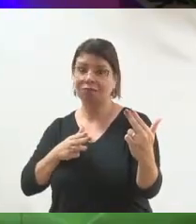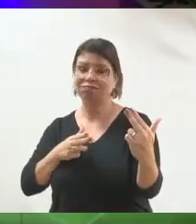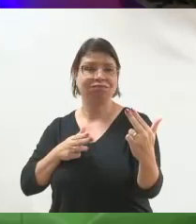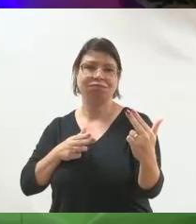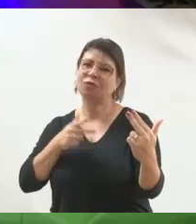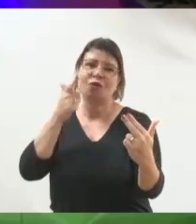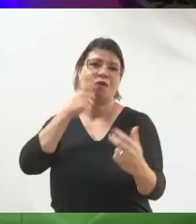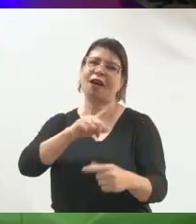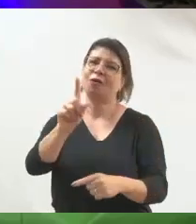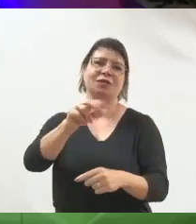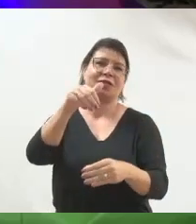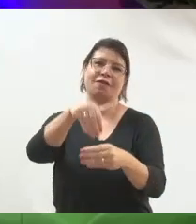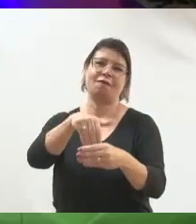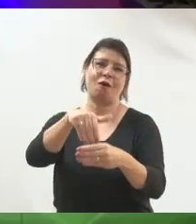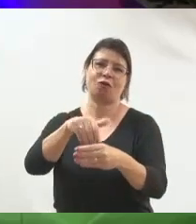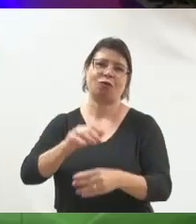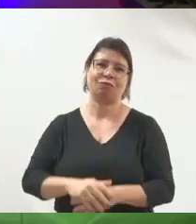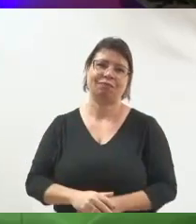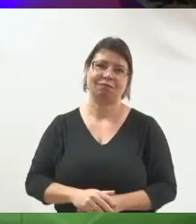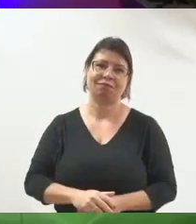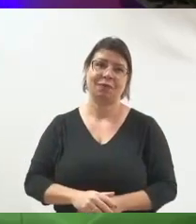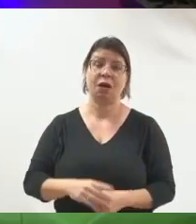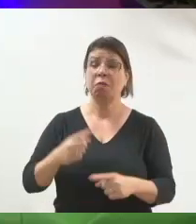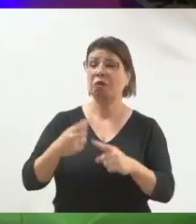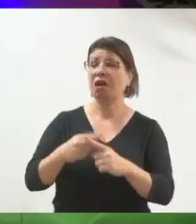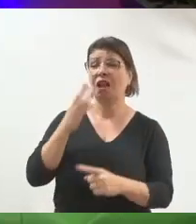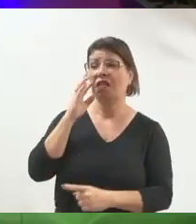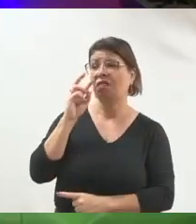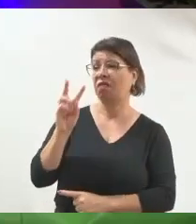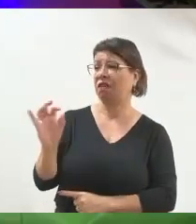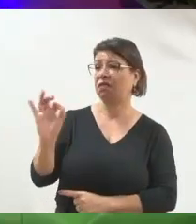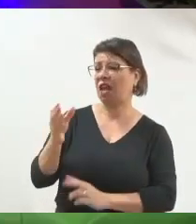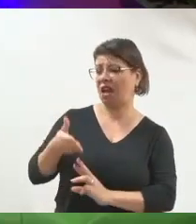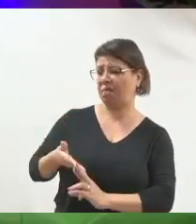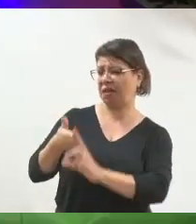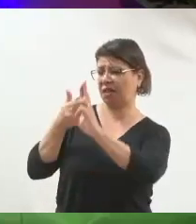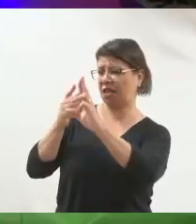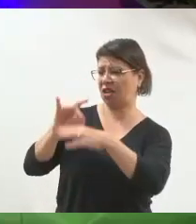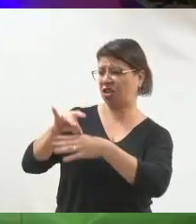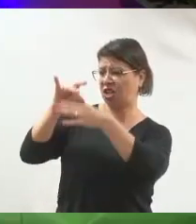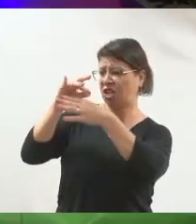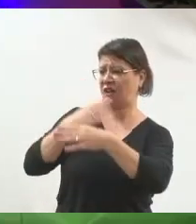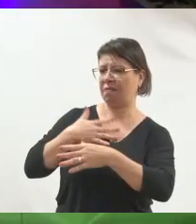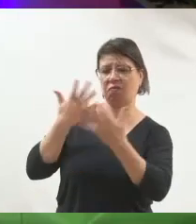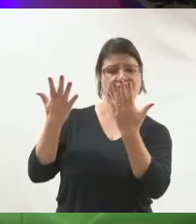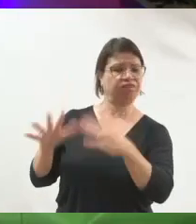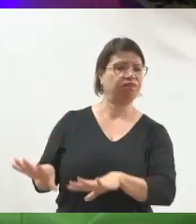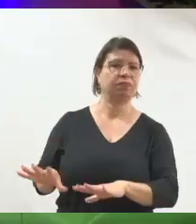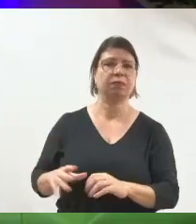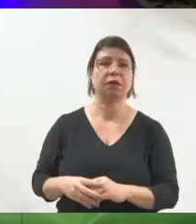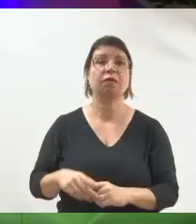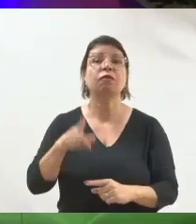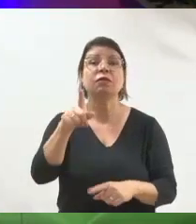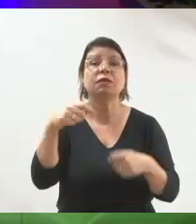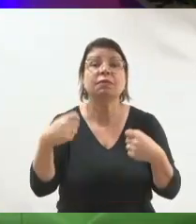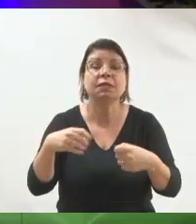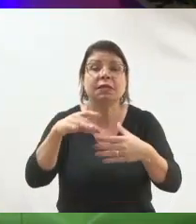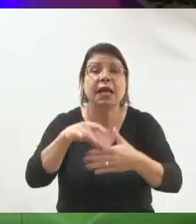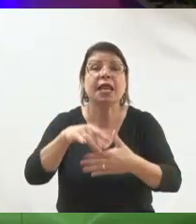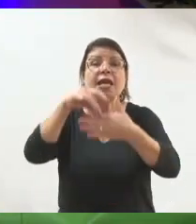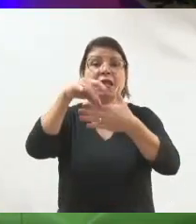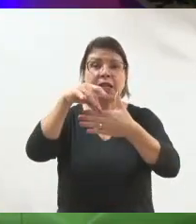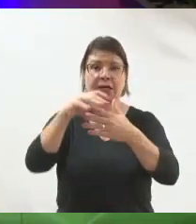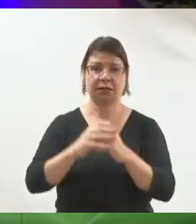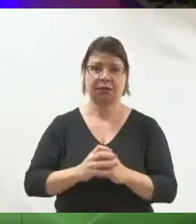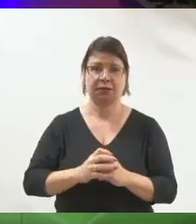porque você pulou essa etapa. Ela não te enxerga como um representante. Então, a sua representação pode ser regional,